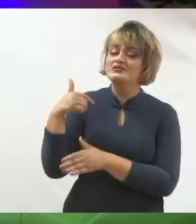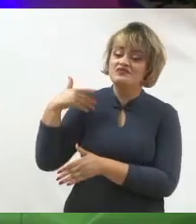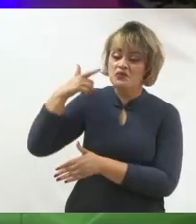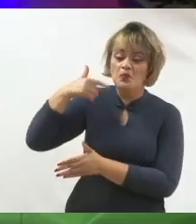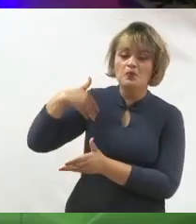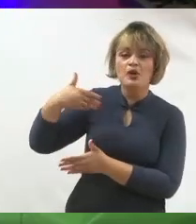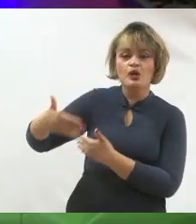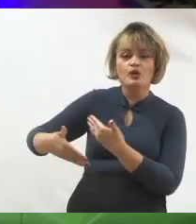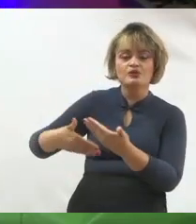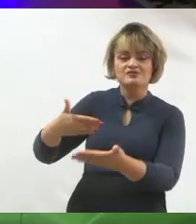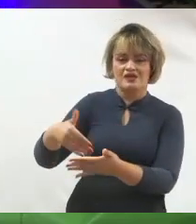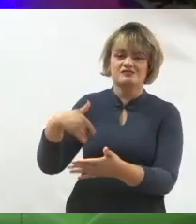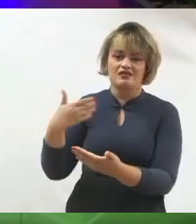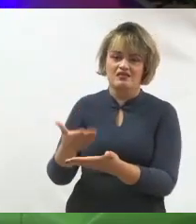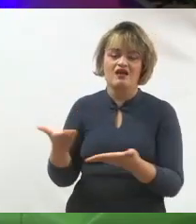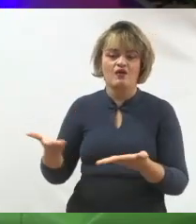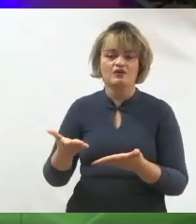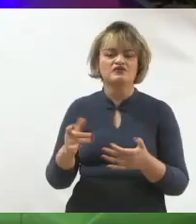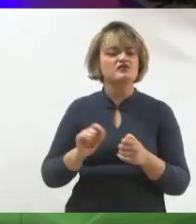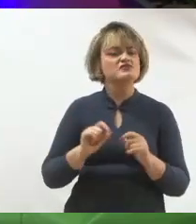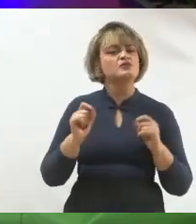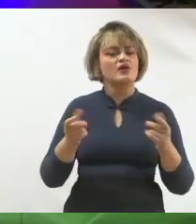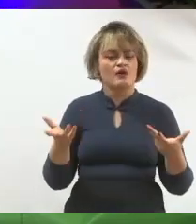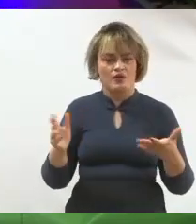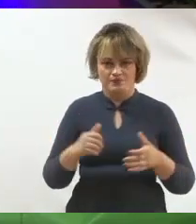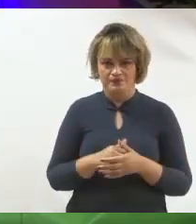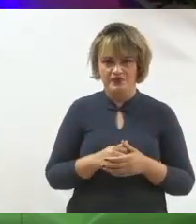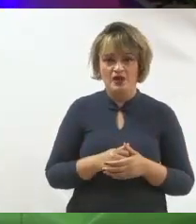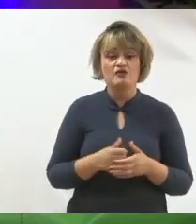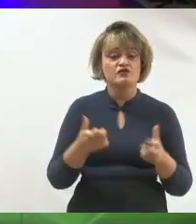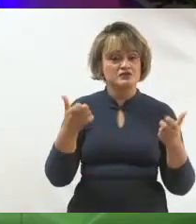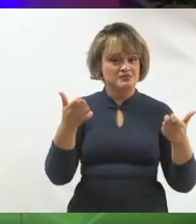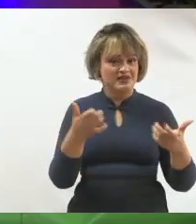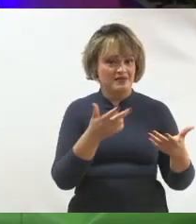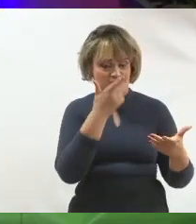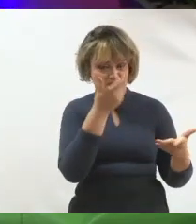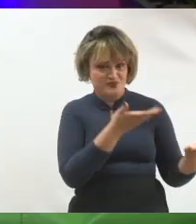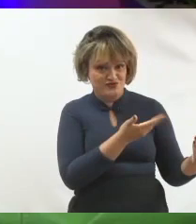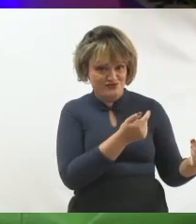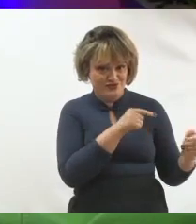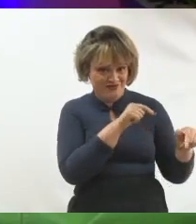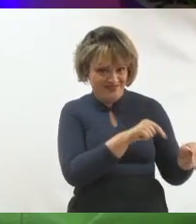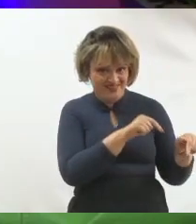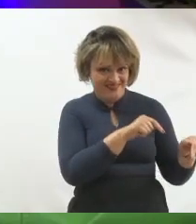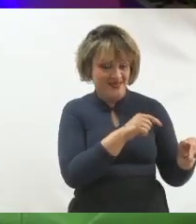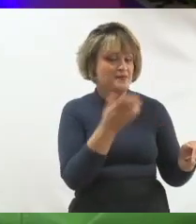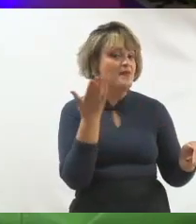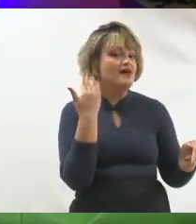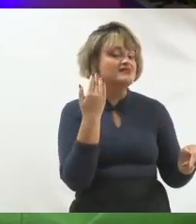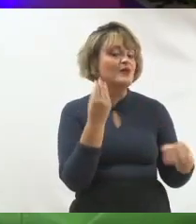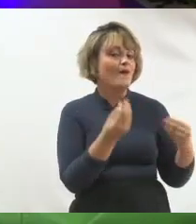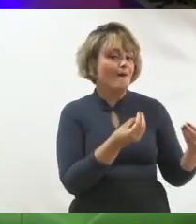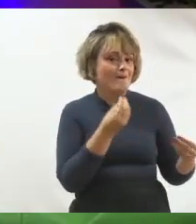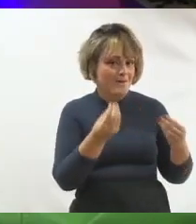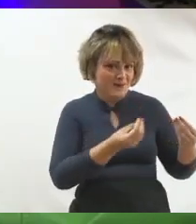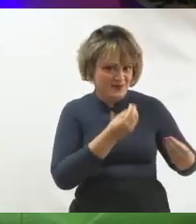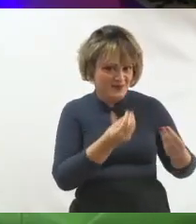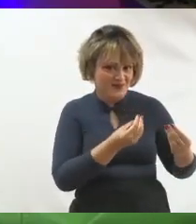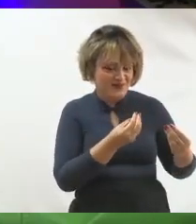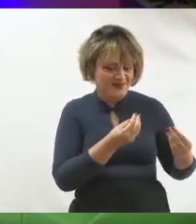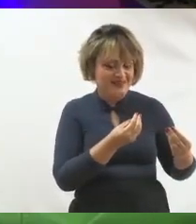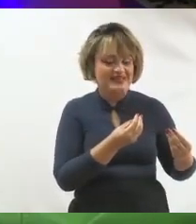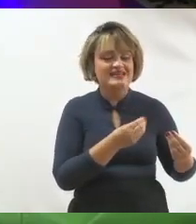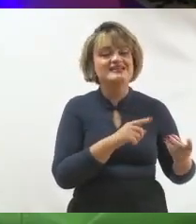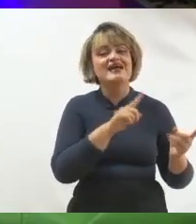evolução para chegar até aqui. Então, o que eu vou fazer agora? Vou explicar para os mais novos como que era antes. E aí a gente chegar em